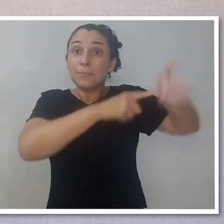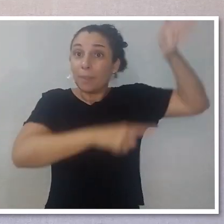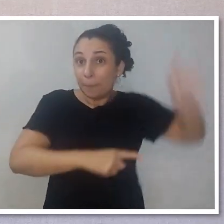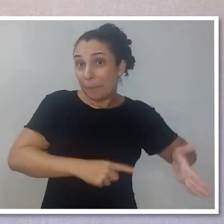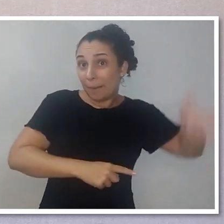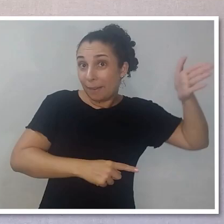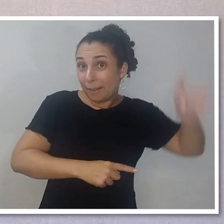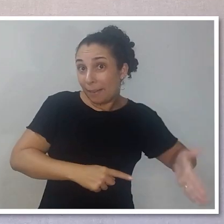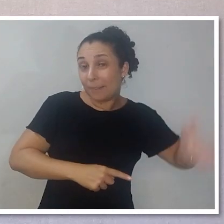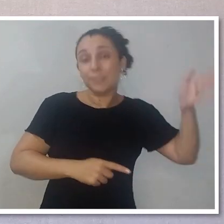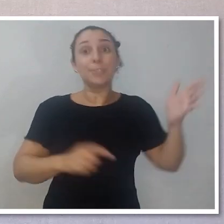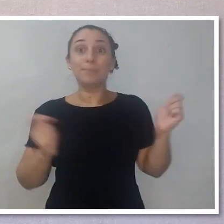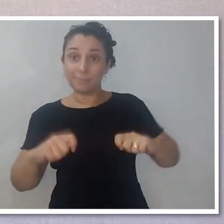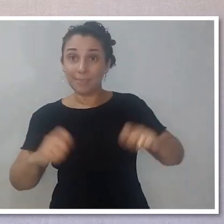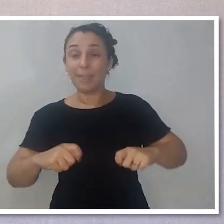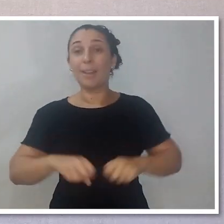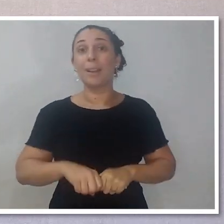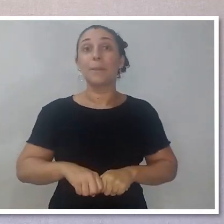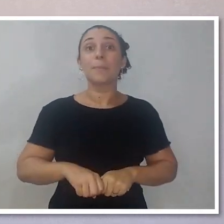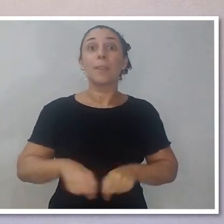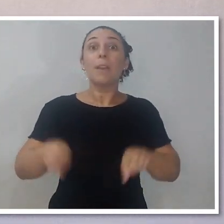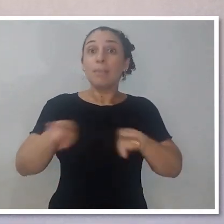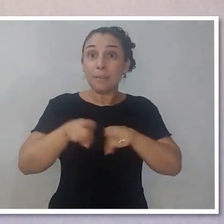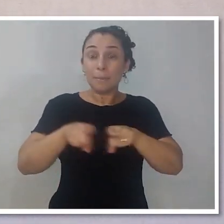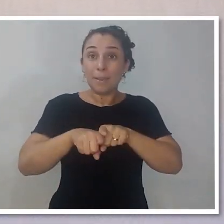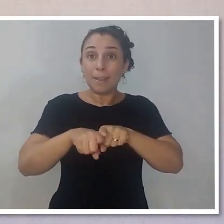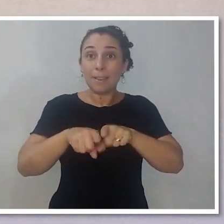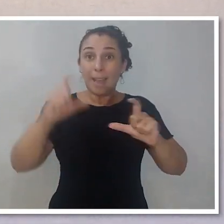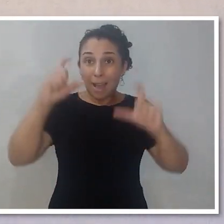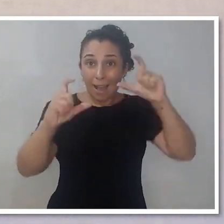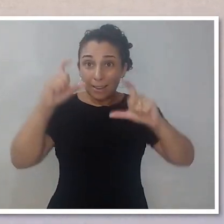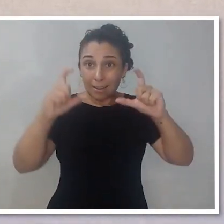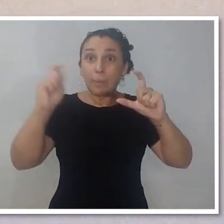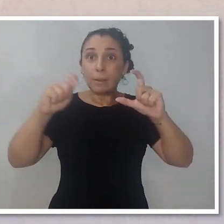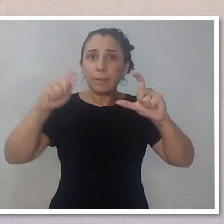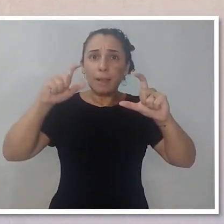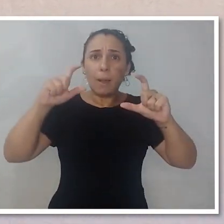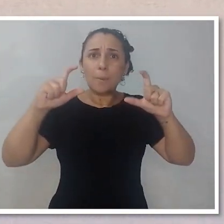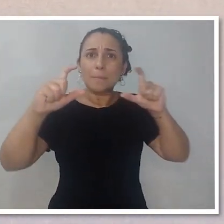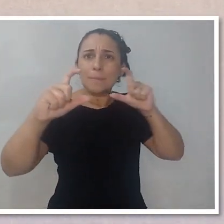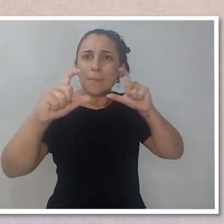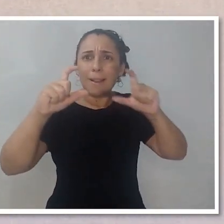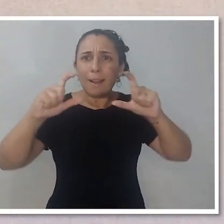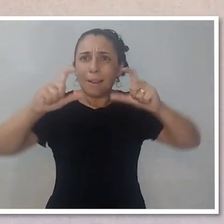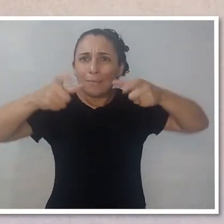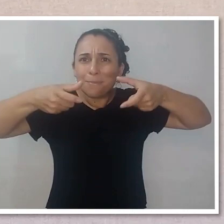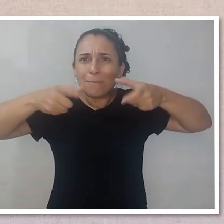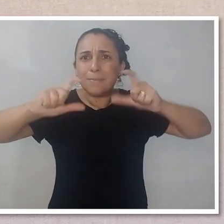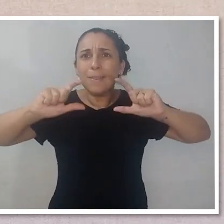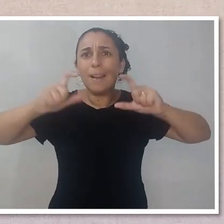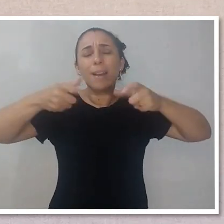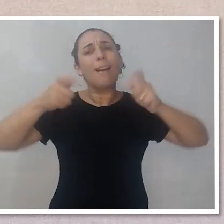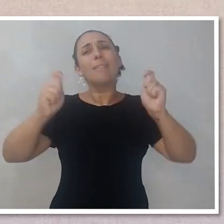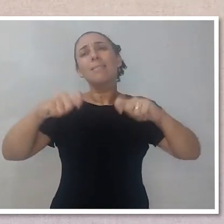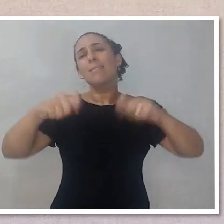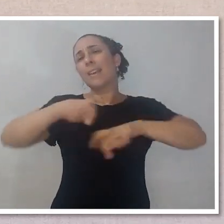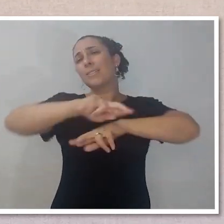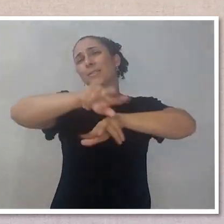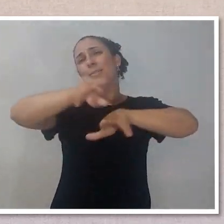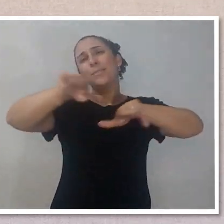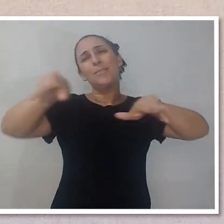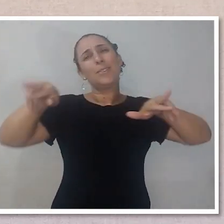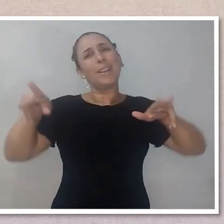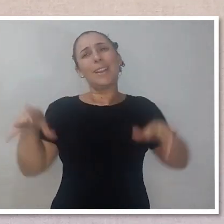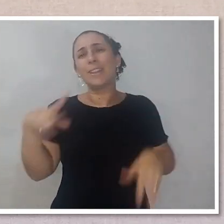das pernas sob um ponto vertical, como eu falei. Aqui você pode rodar a cabeça do tripé por um lado e para o